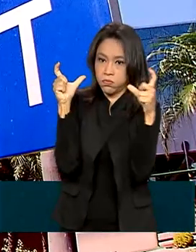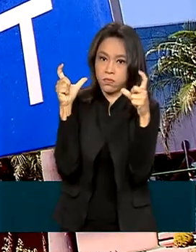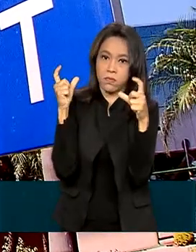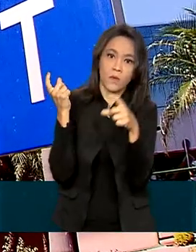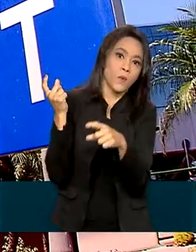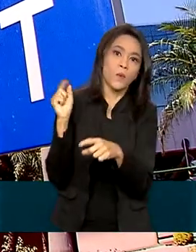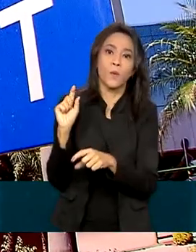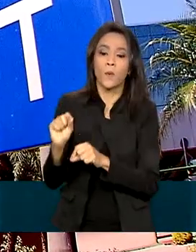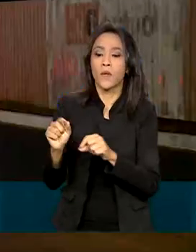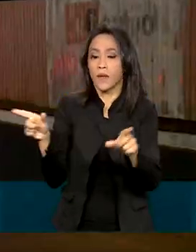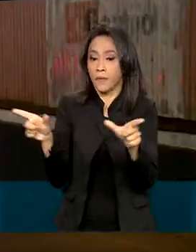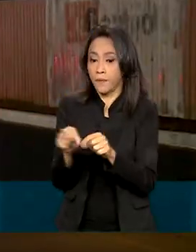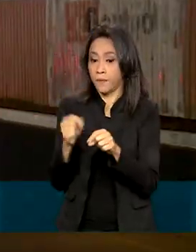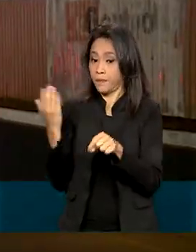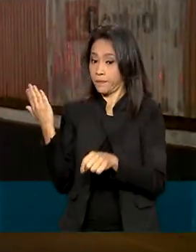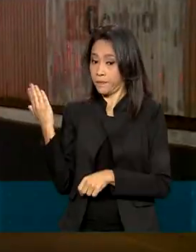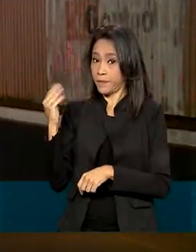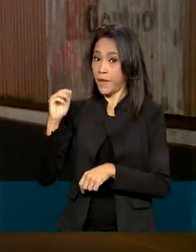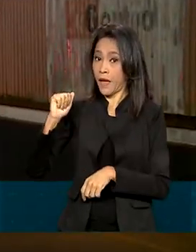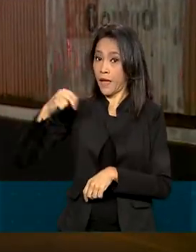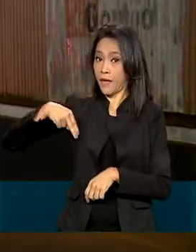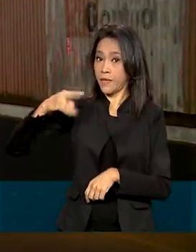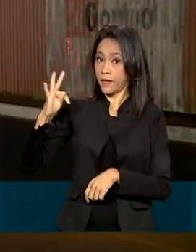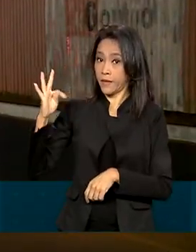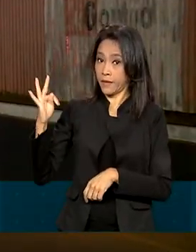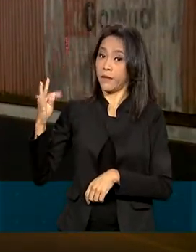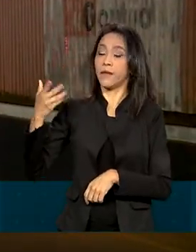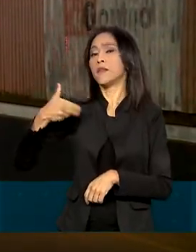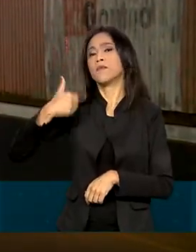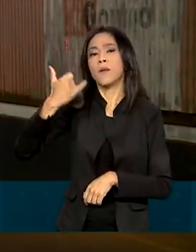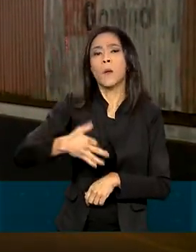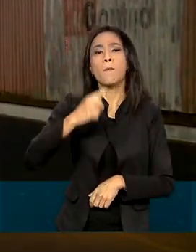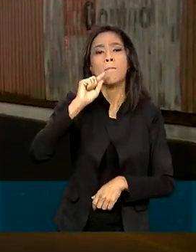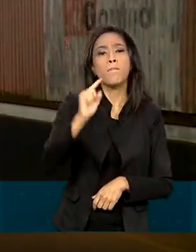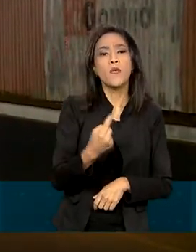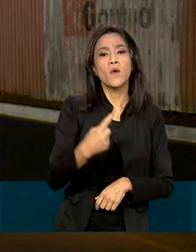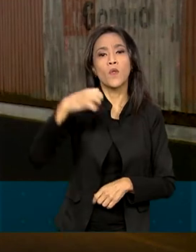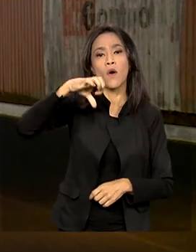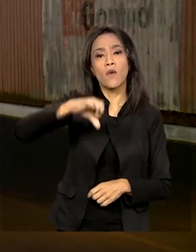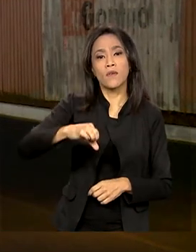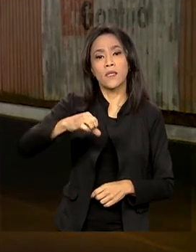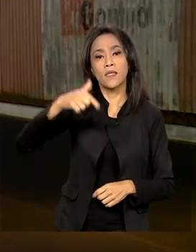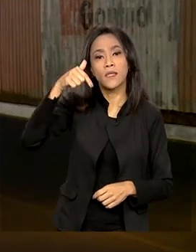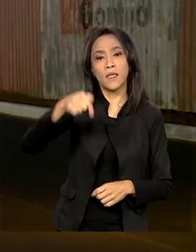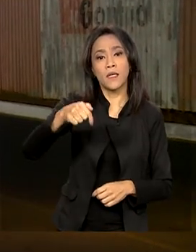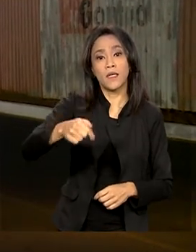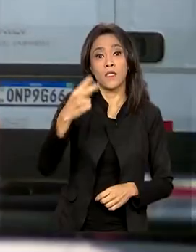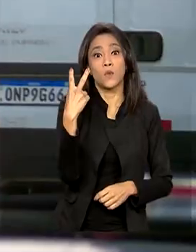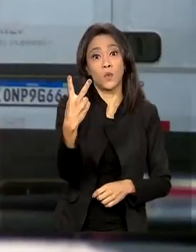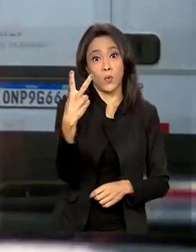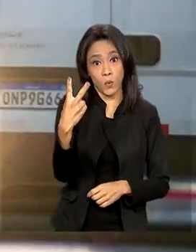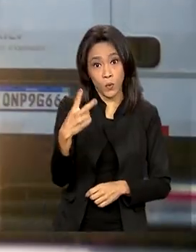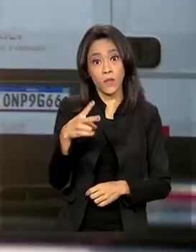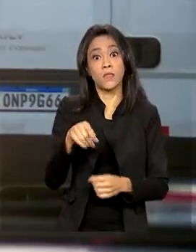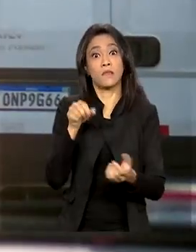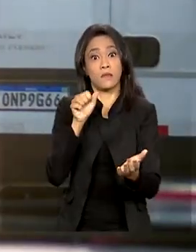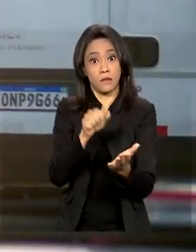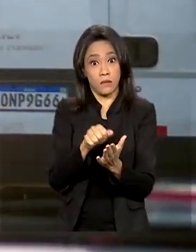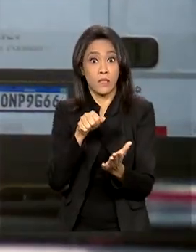com a ANTT, de janeiro até agora, foram 1.972 infrações e